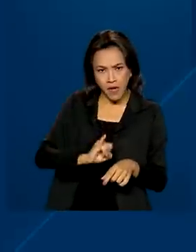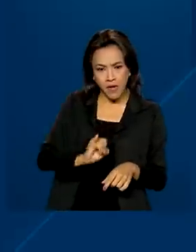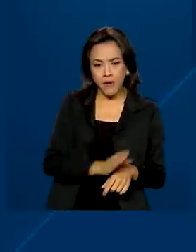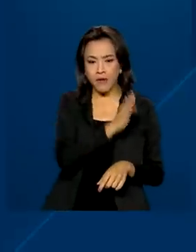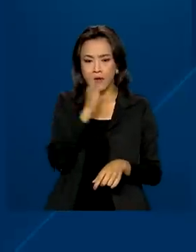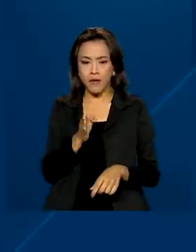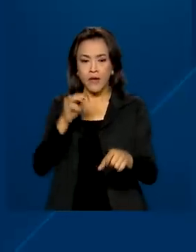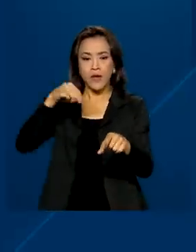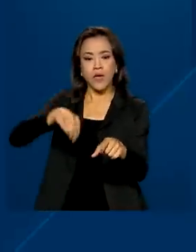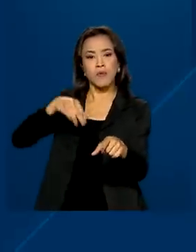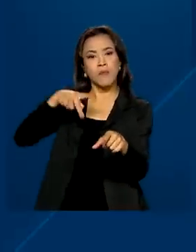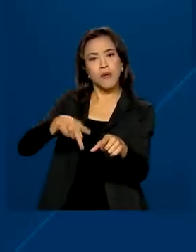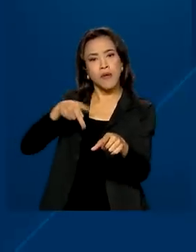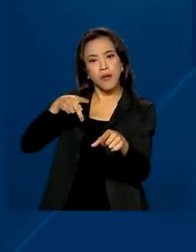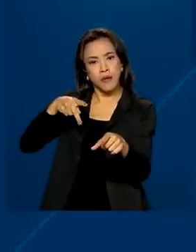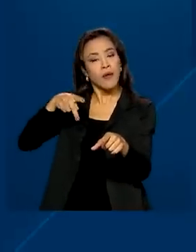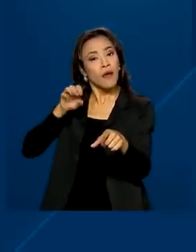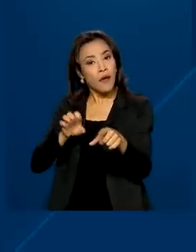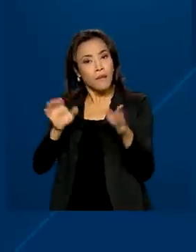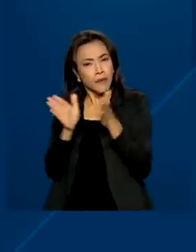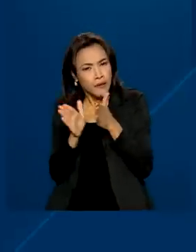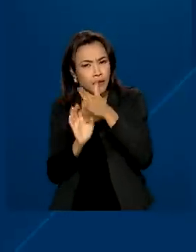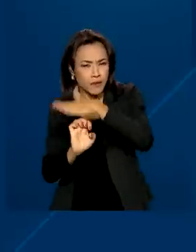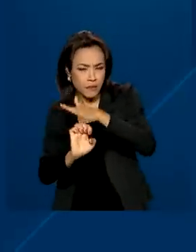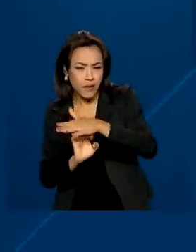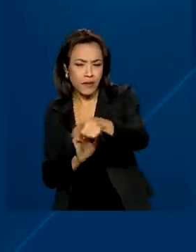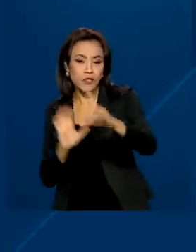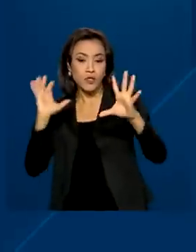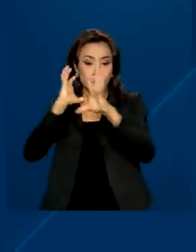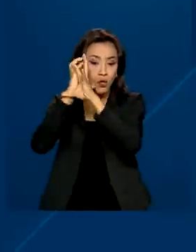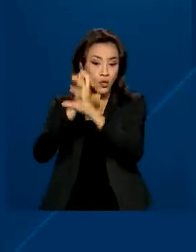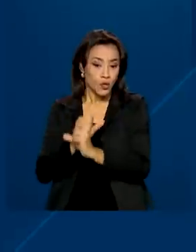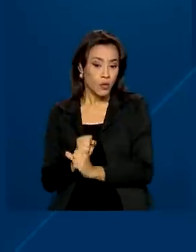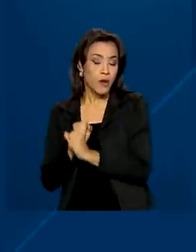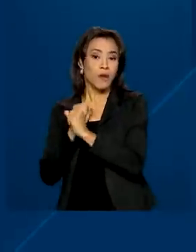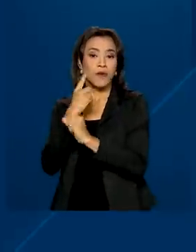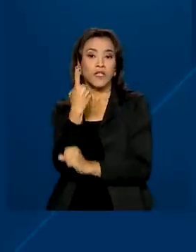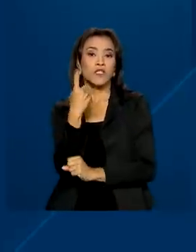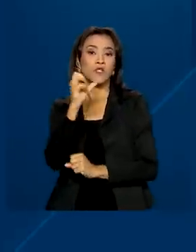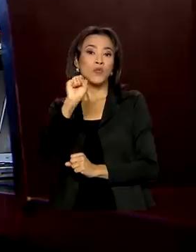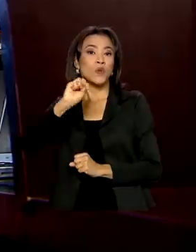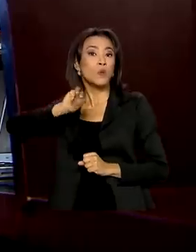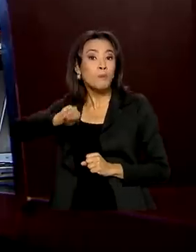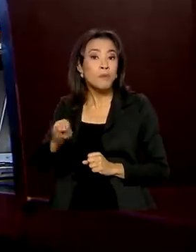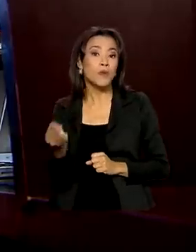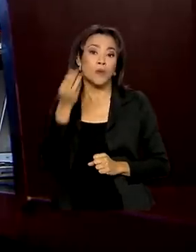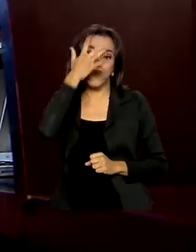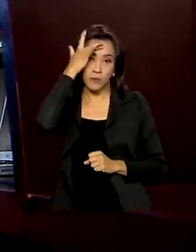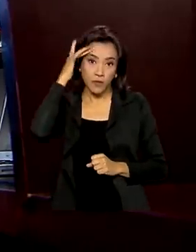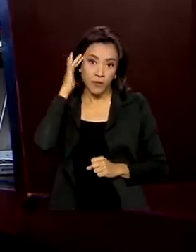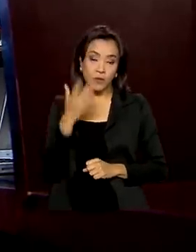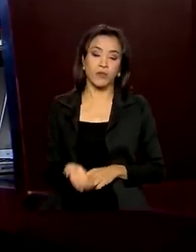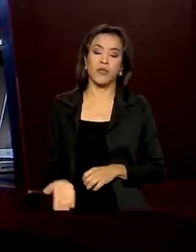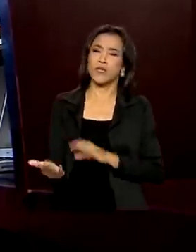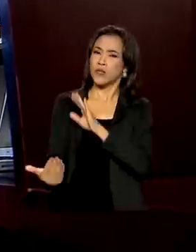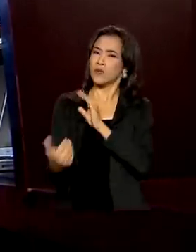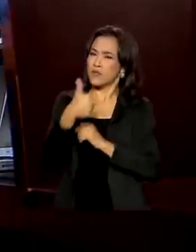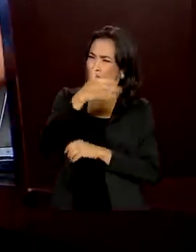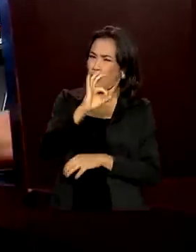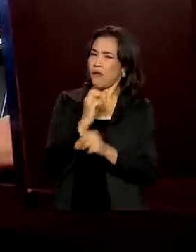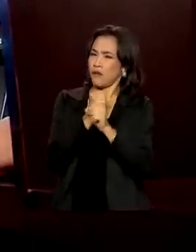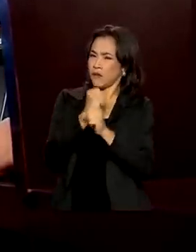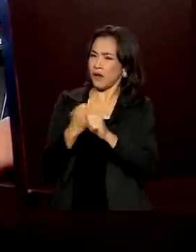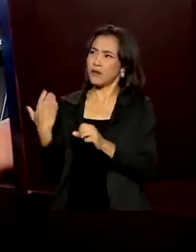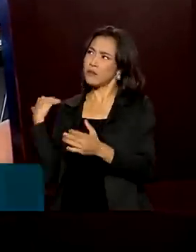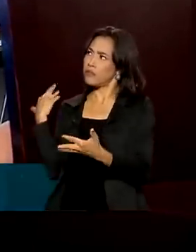empresários de pequeno porte somava 18 milhões de pessoas. Na última década, o número de